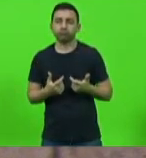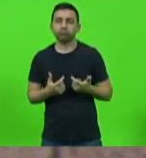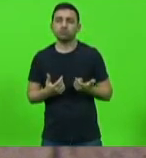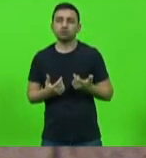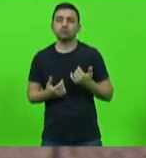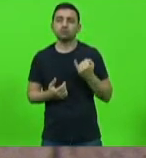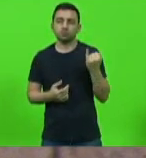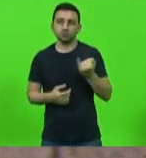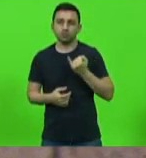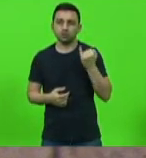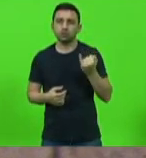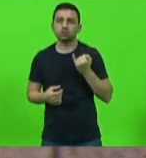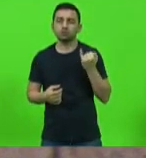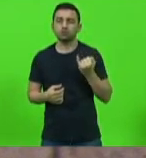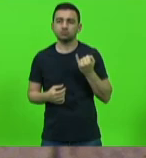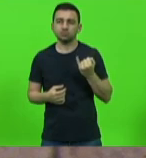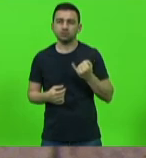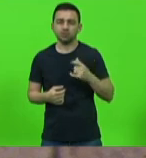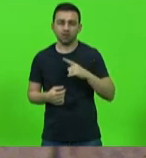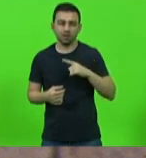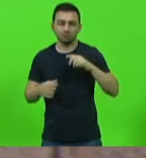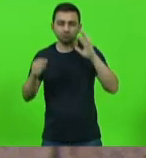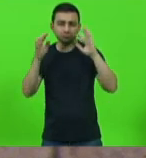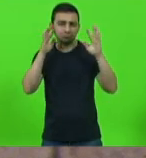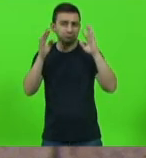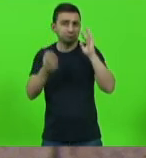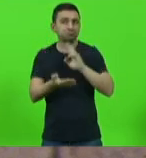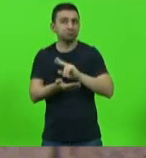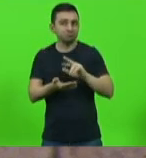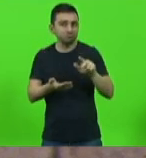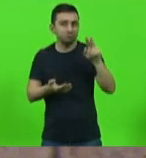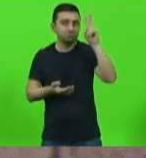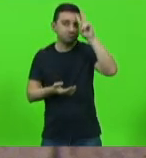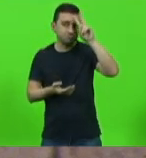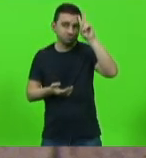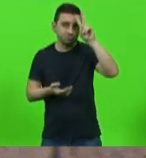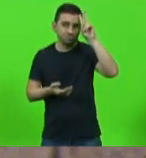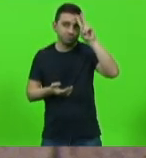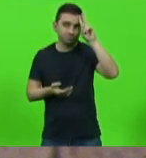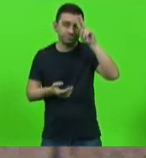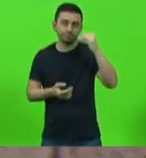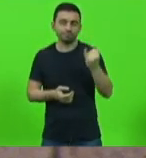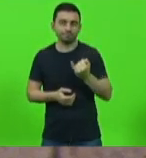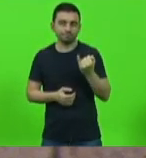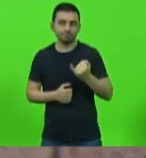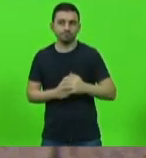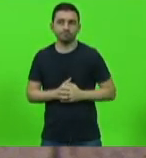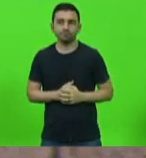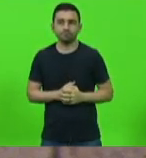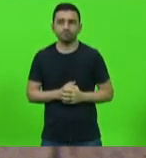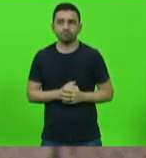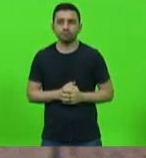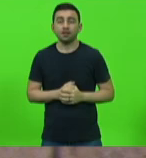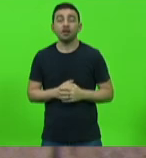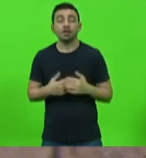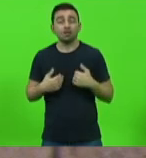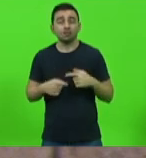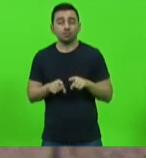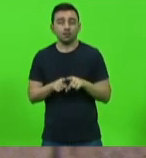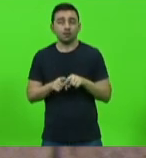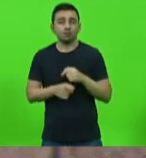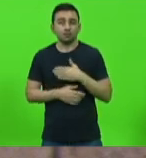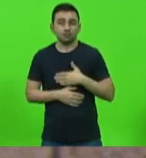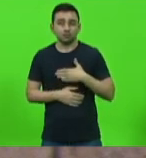algumas situações peculiares. Mas também, com muito prazer, senhor presidente, senhor deputado, eu trago